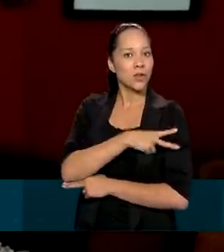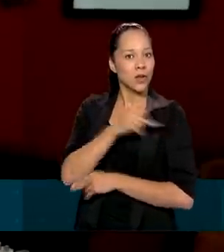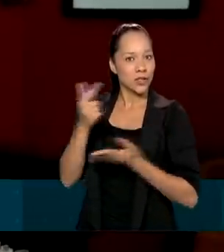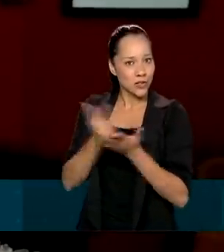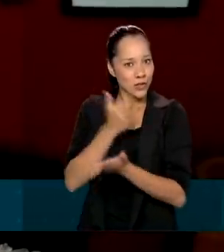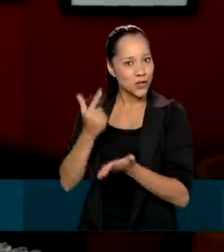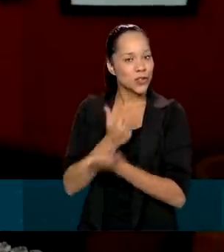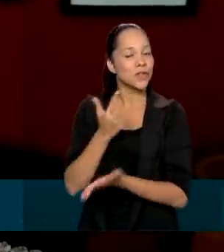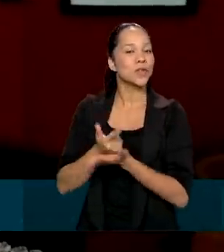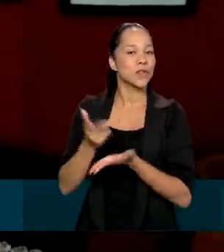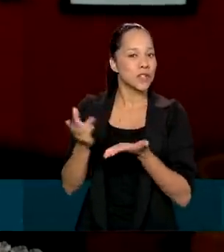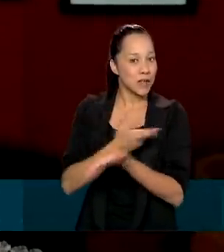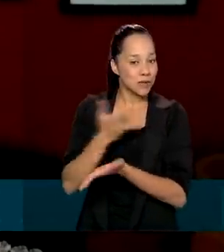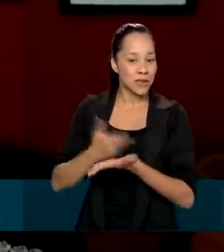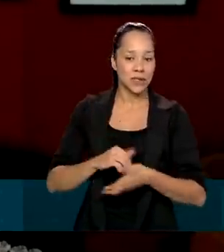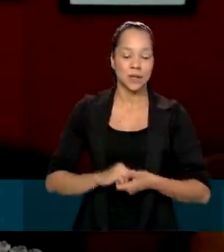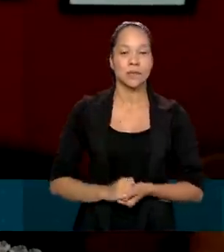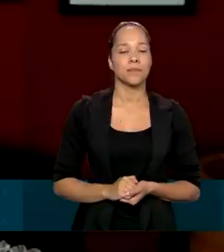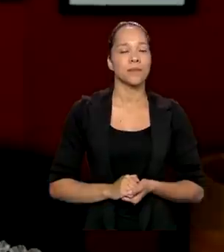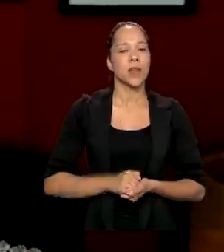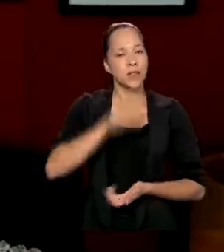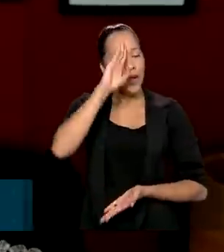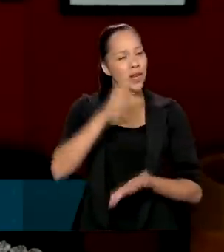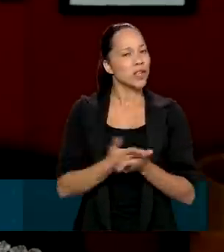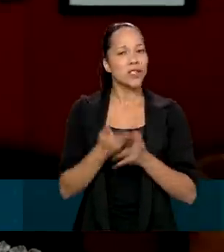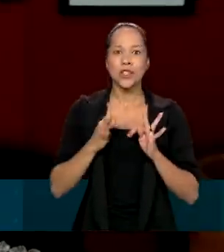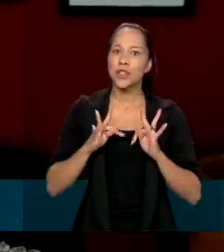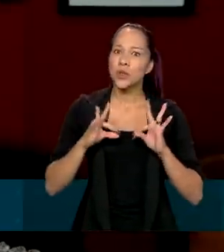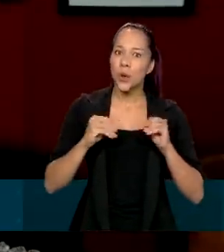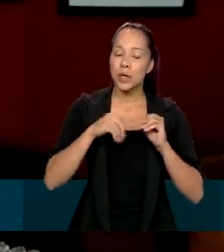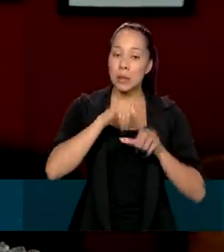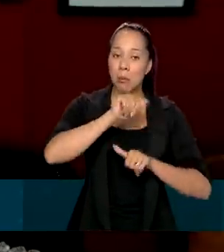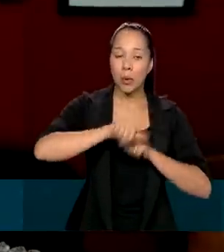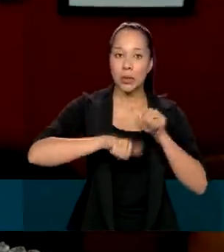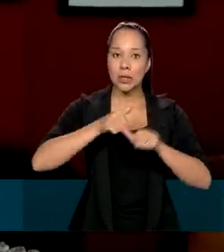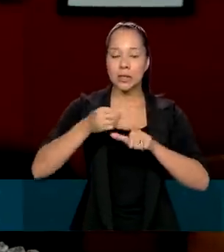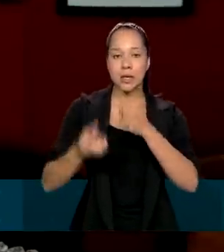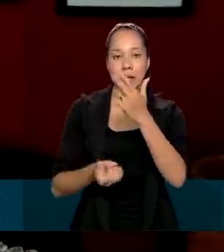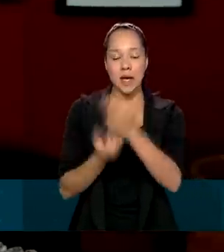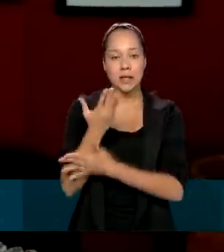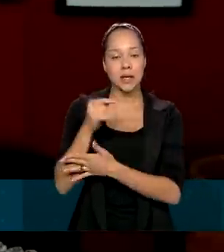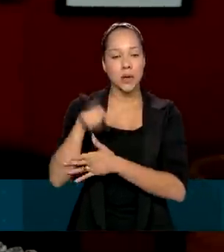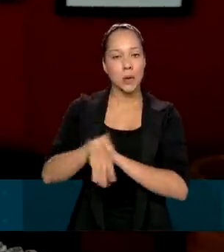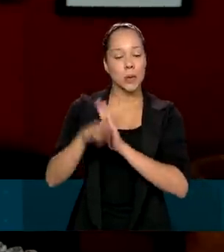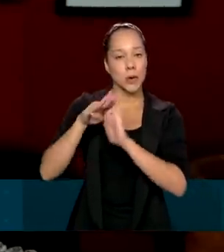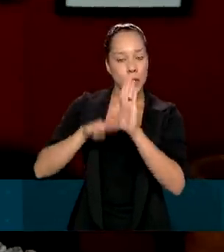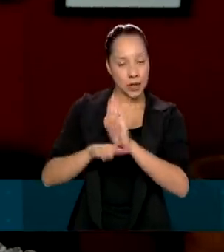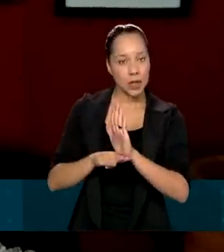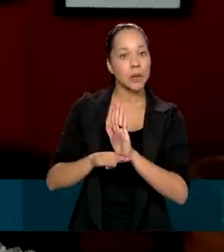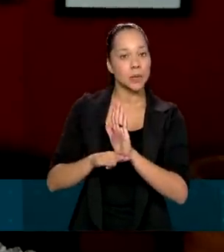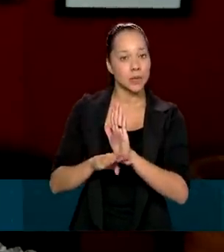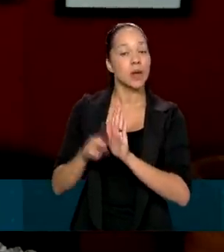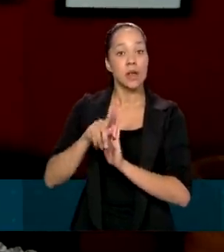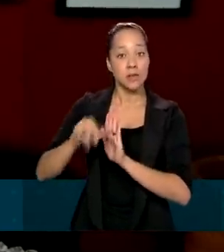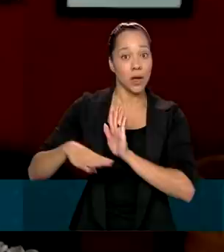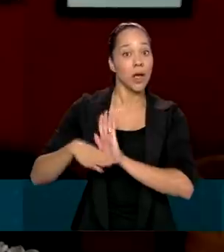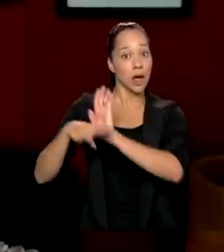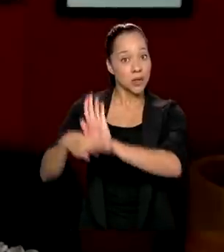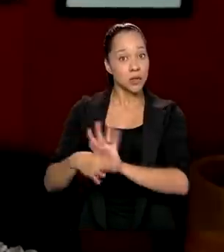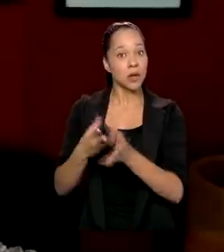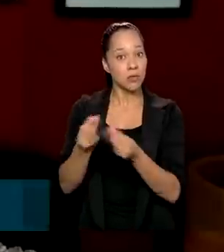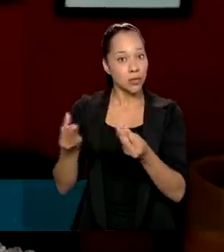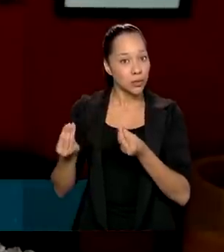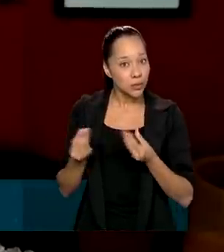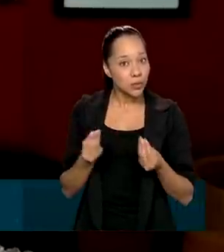livros e revistas. Eu acredito que toda essa transformação, ou seja, a criação do Balcão Único, isso pode ajudar muito